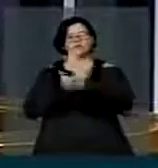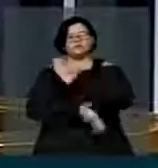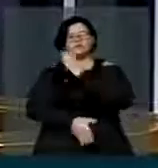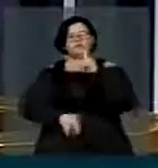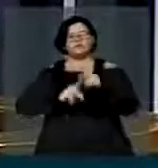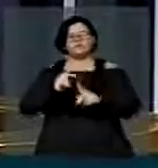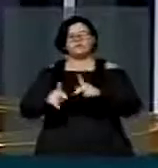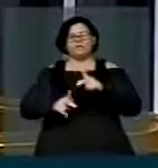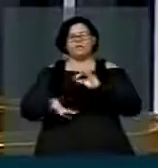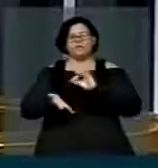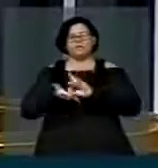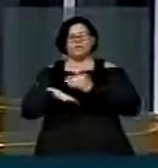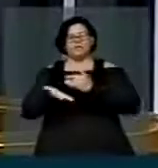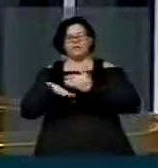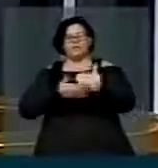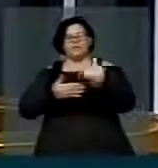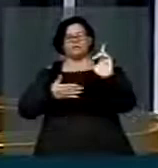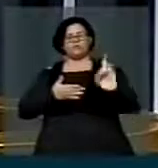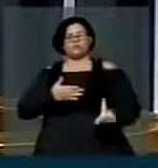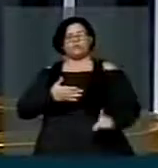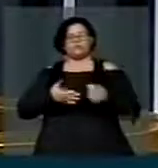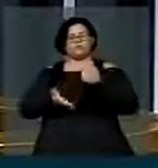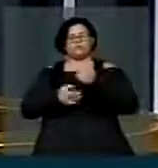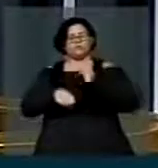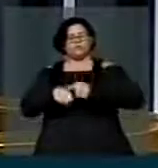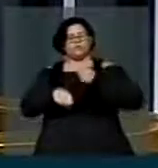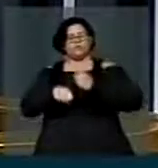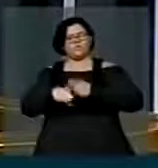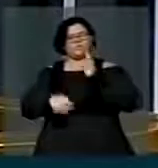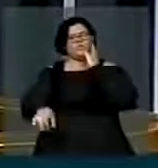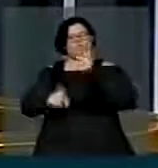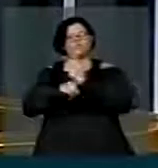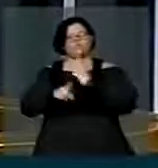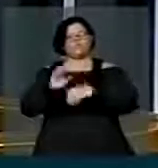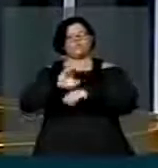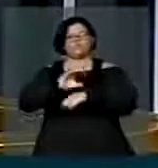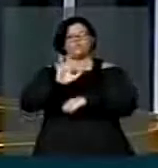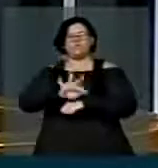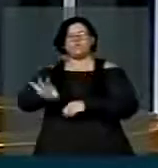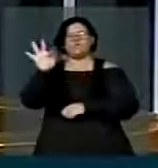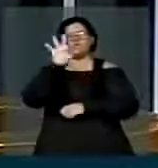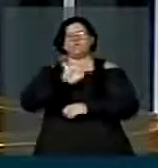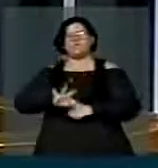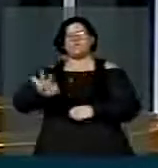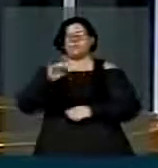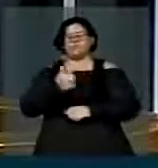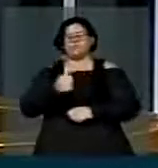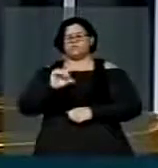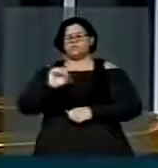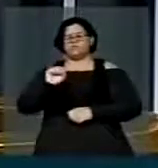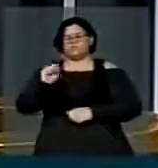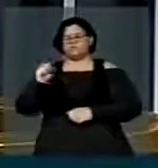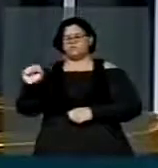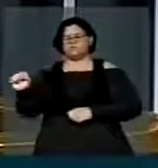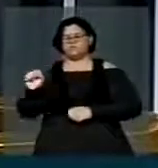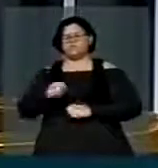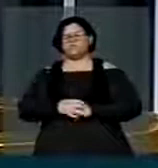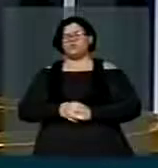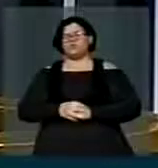originários os direitos duramente alcançados na Constituição Federal de 1988,